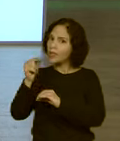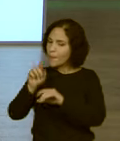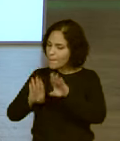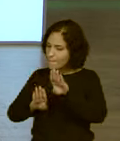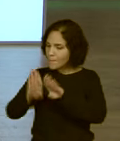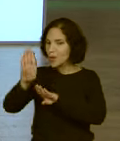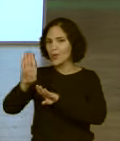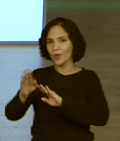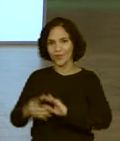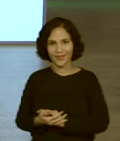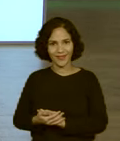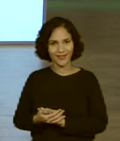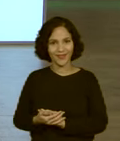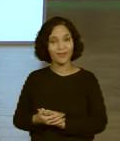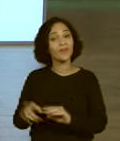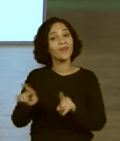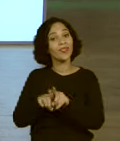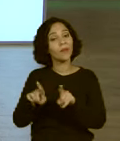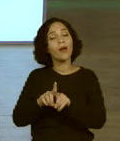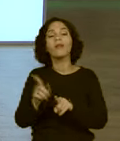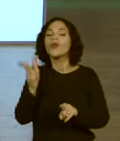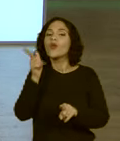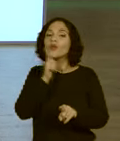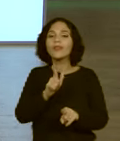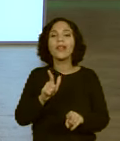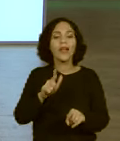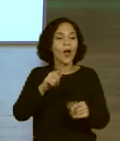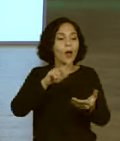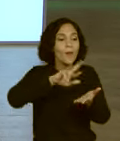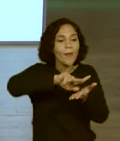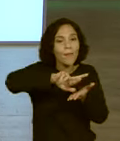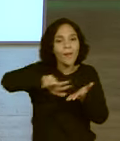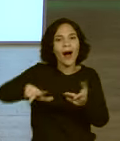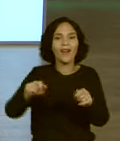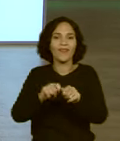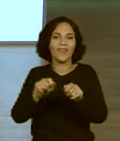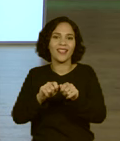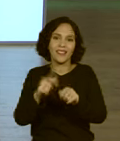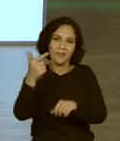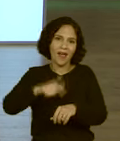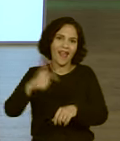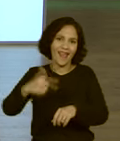muito maior. E você vai conseguir realizar muito mais coisas. Tá bom?